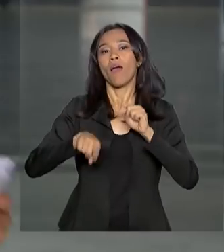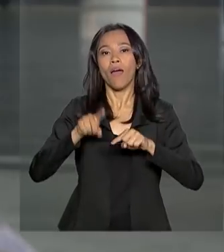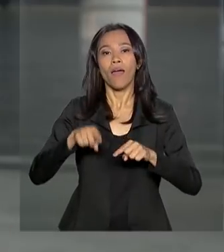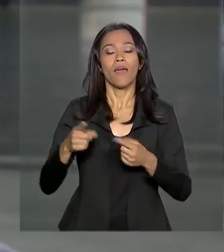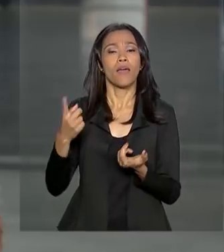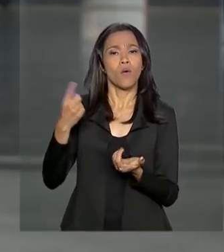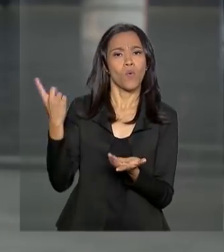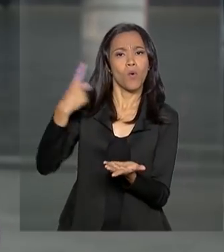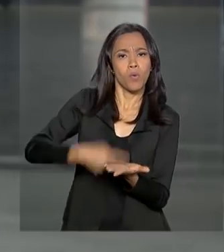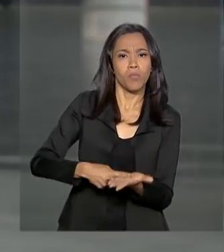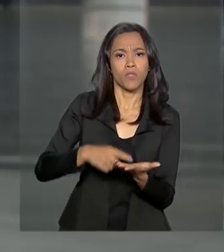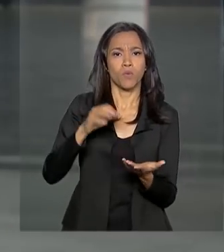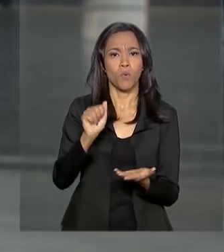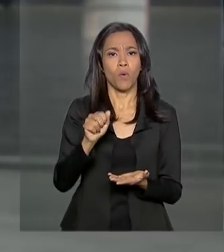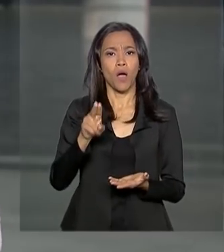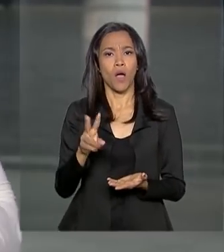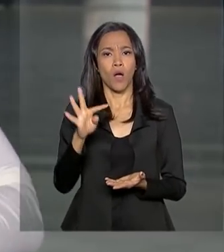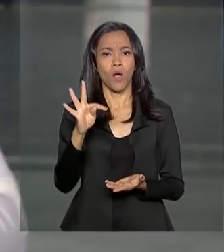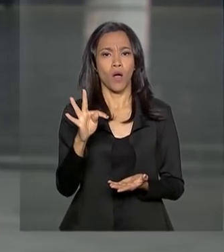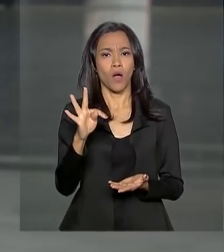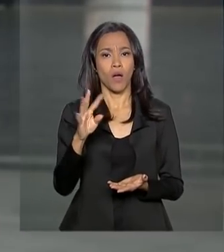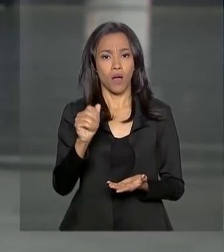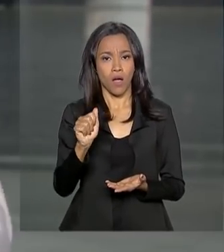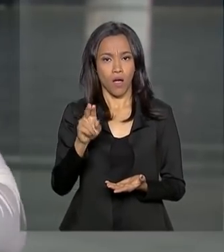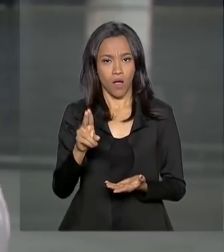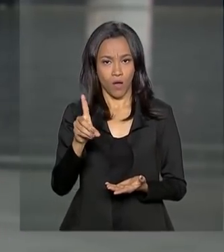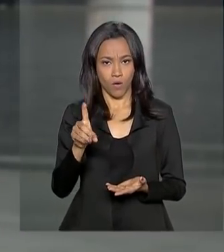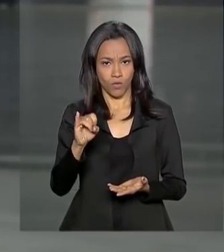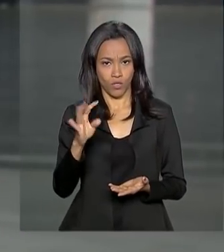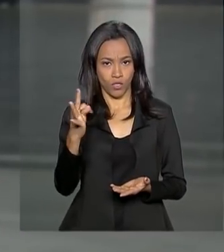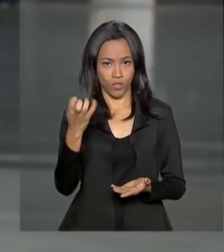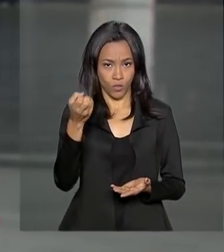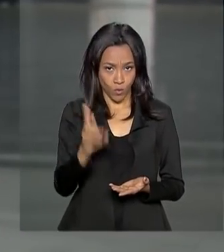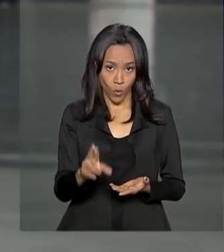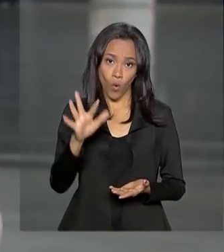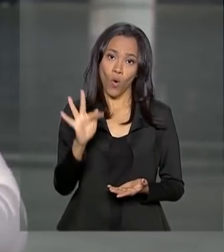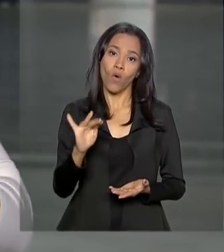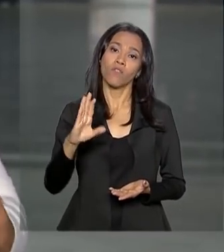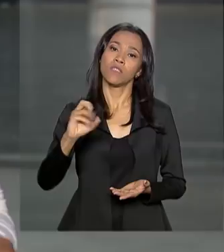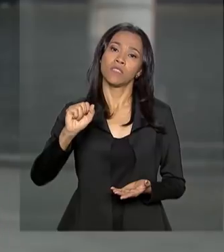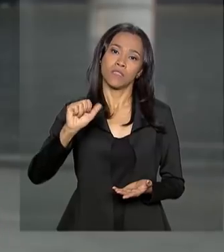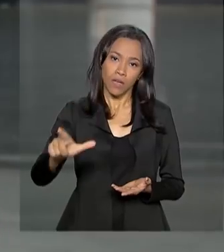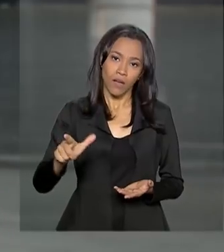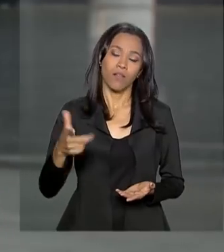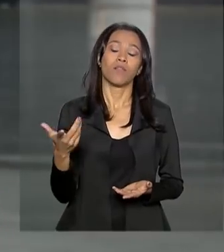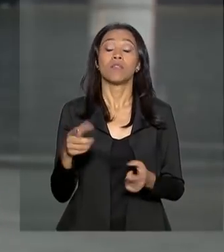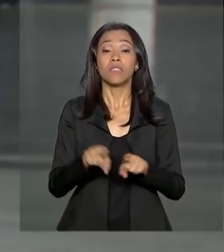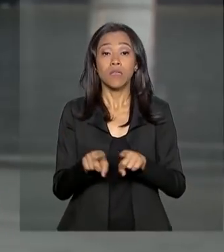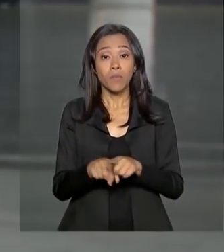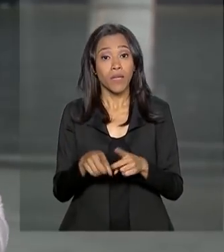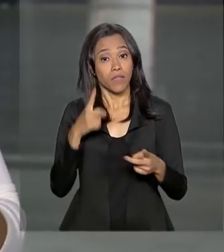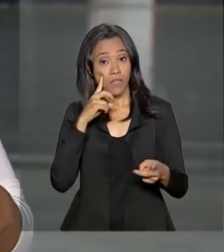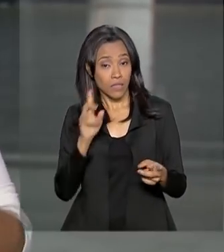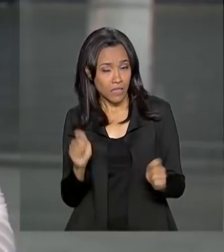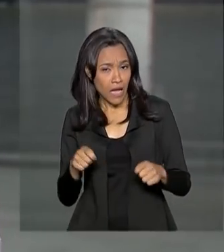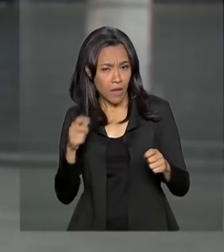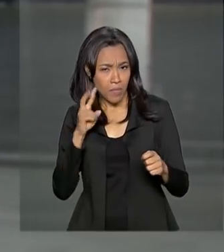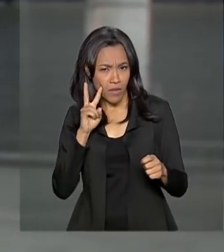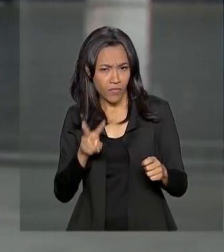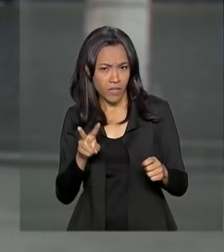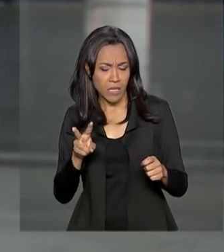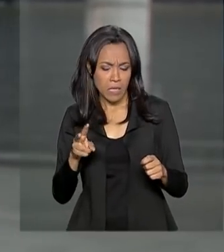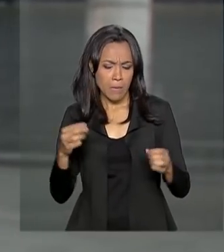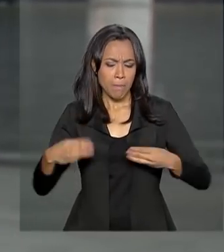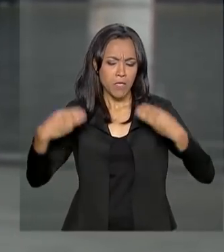dos auditores fiscais da Receita Federal. Mas pelo que foi aprovado, a gente já consegue visualizar aí um desenho da administração federal. Nenhum